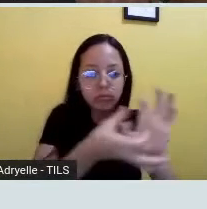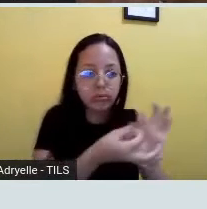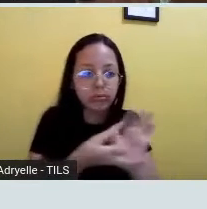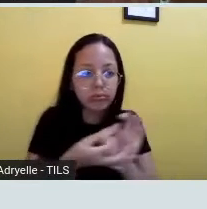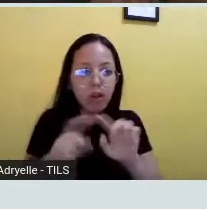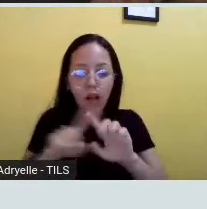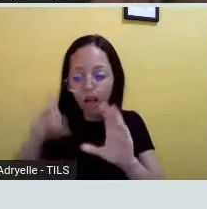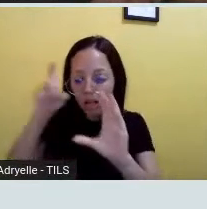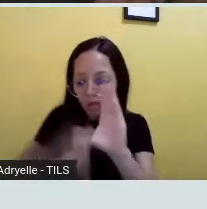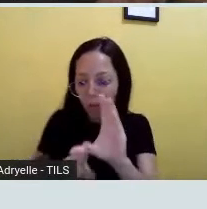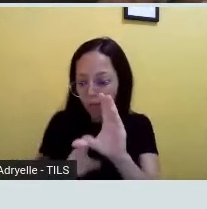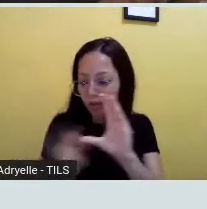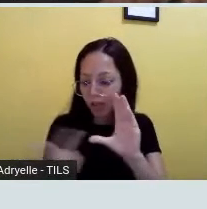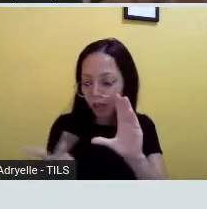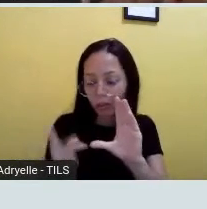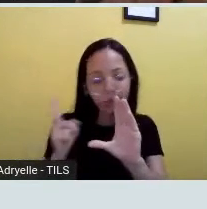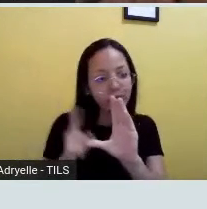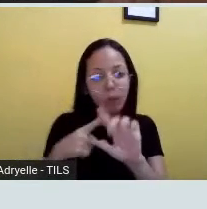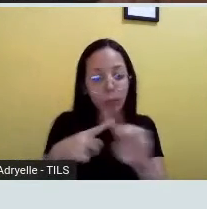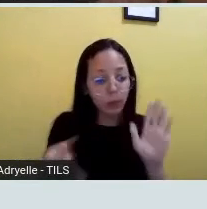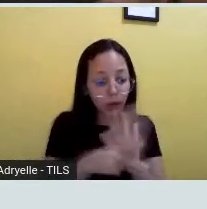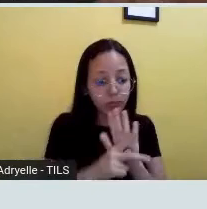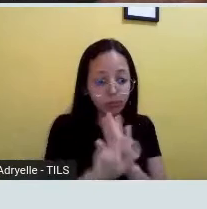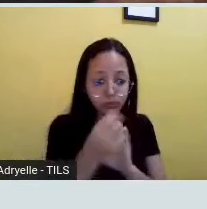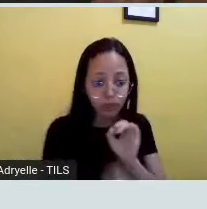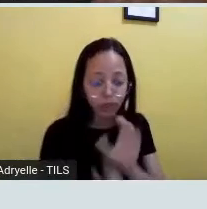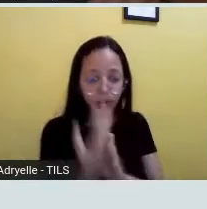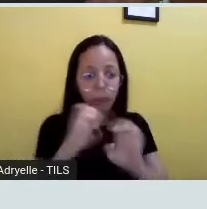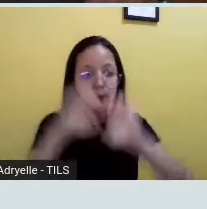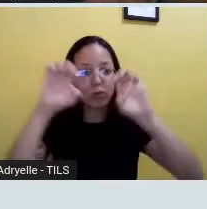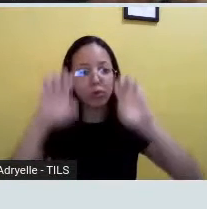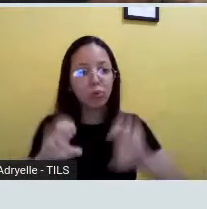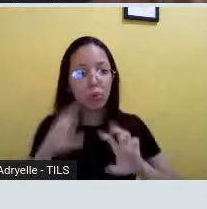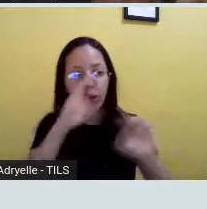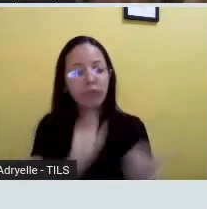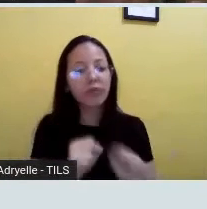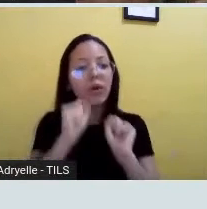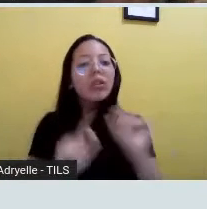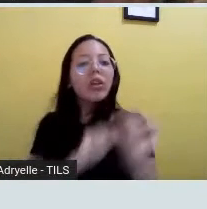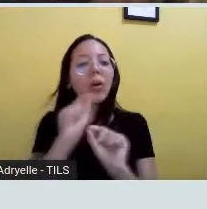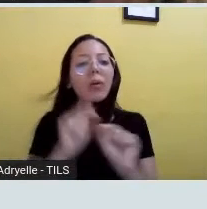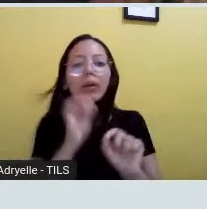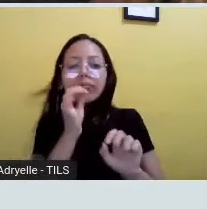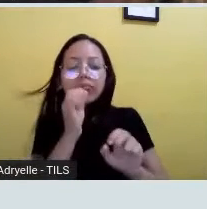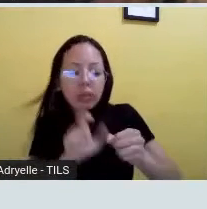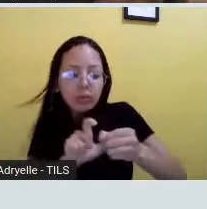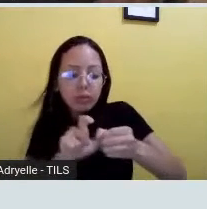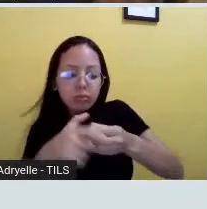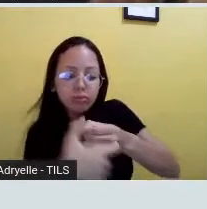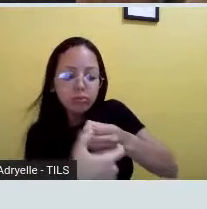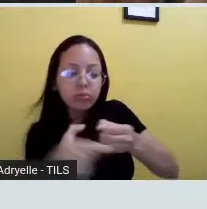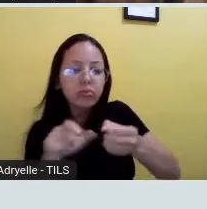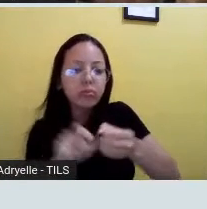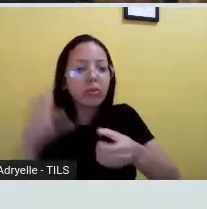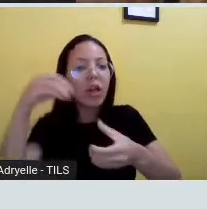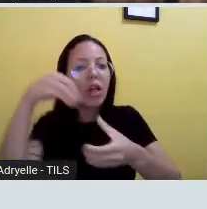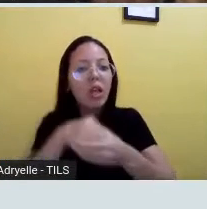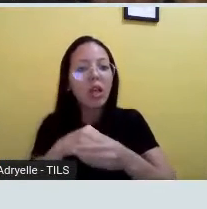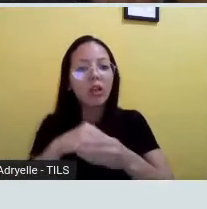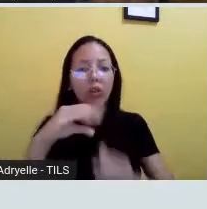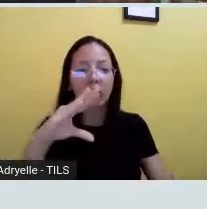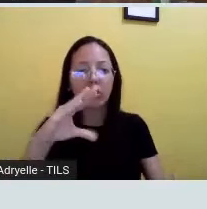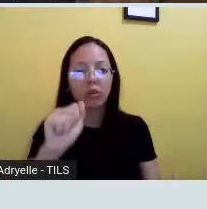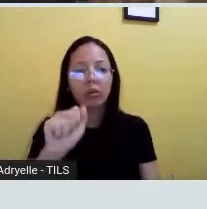dependência, porque ela mesma já forma essa estrutura muito forte, que são os anéis carbônicos. É uma estruturazinha fechada mesmo, de